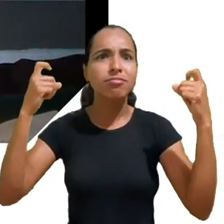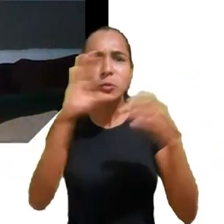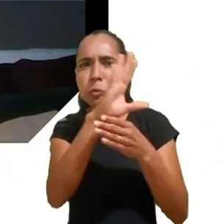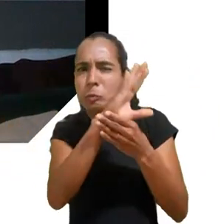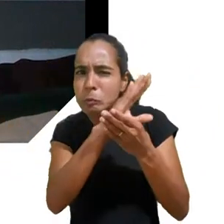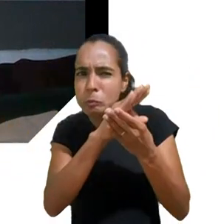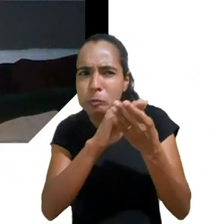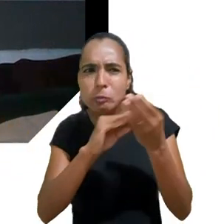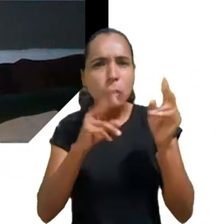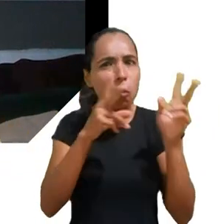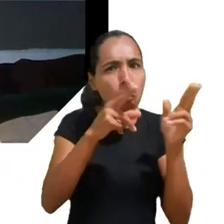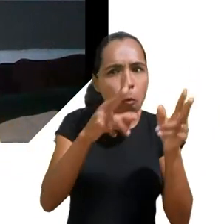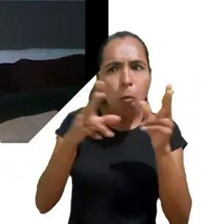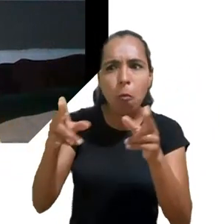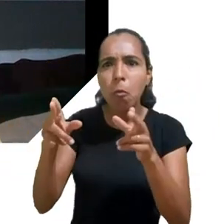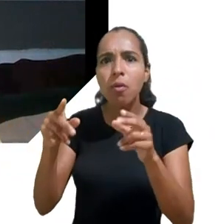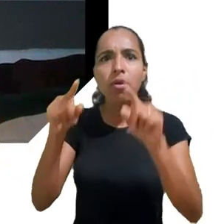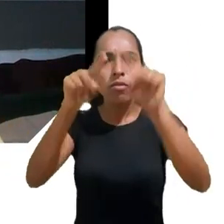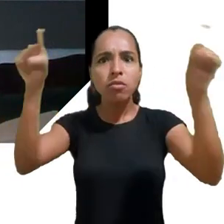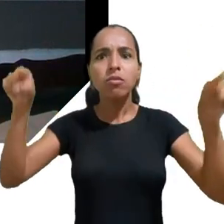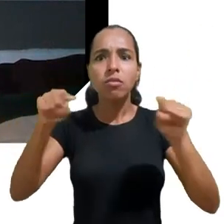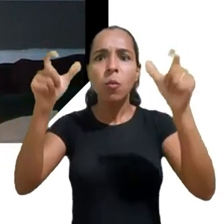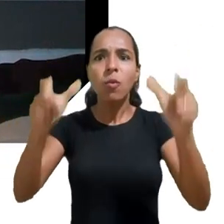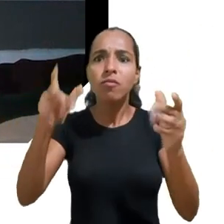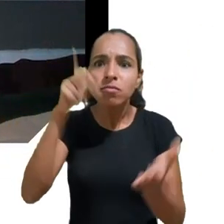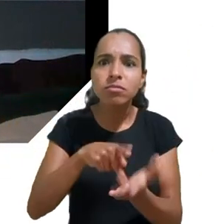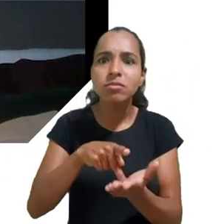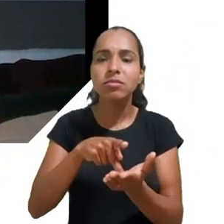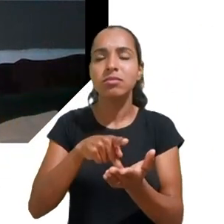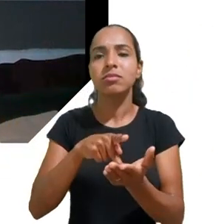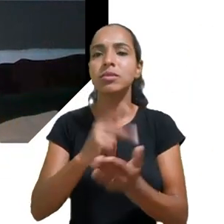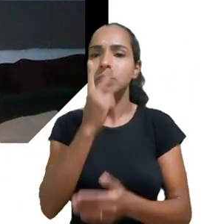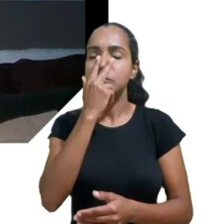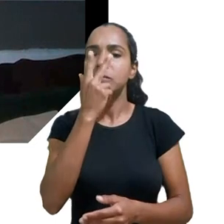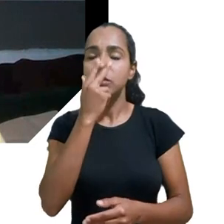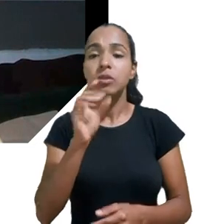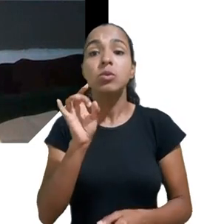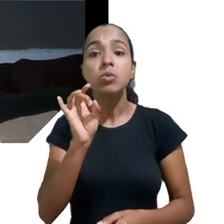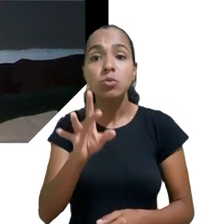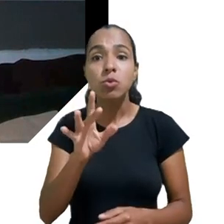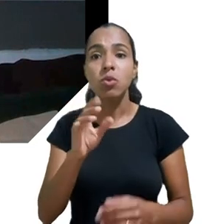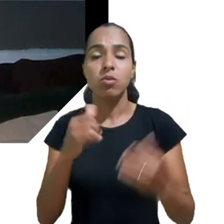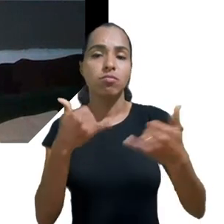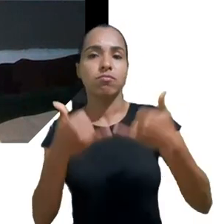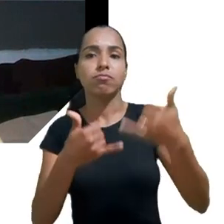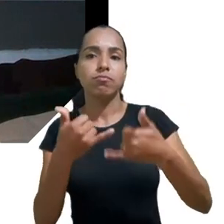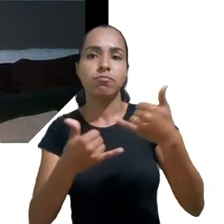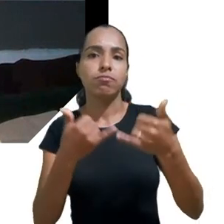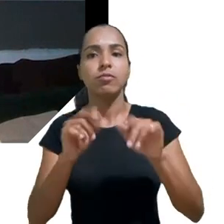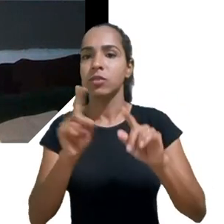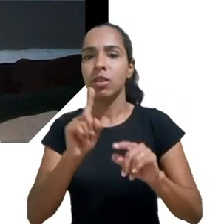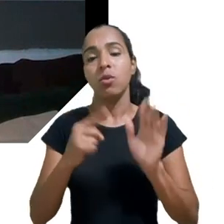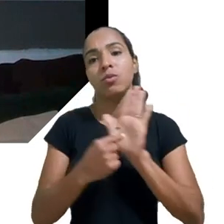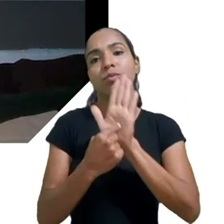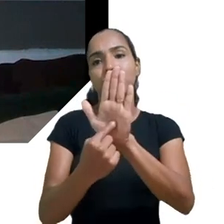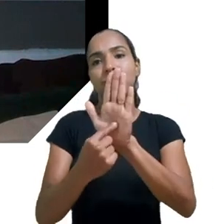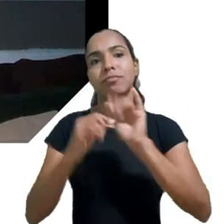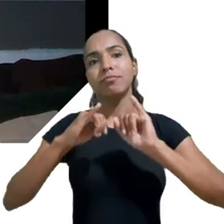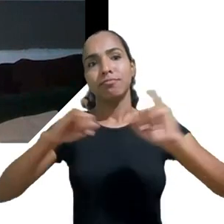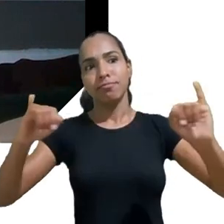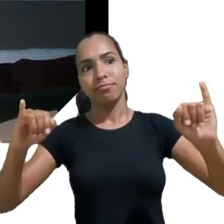aquelas propagandas, que não são apenas simulações, são também propagandas. A gente vê também uma